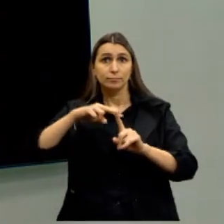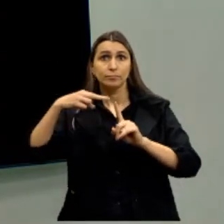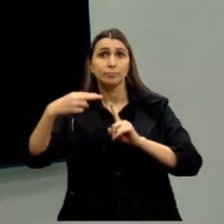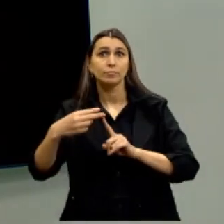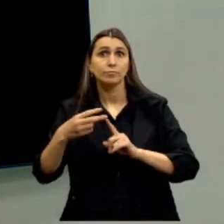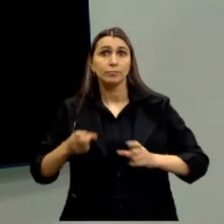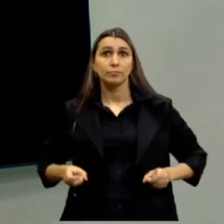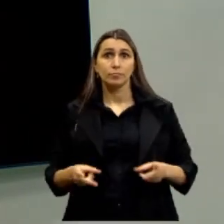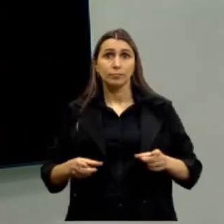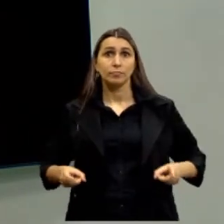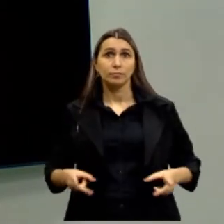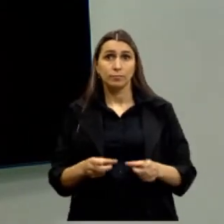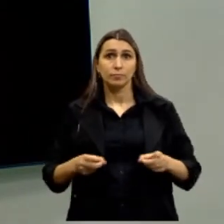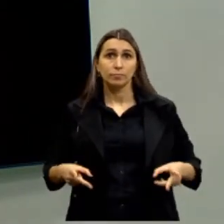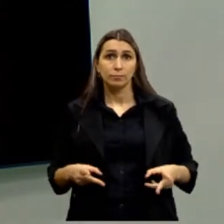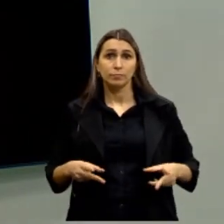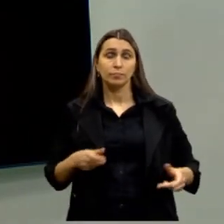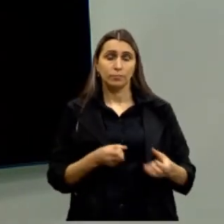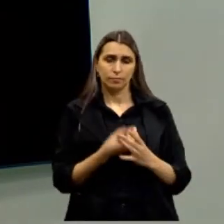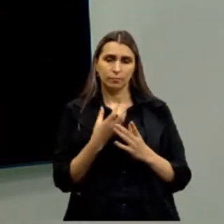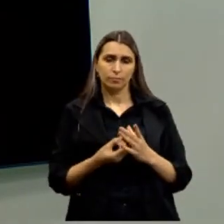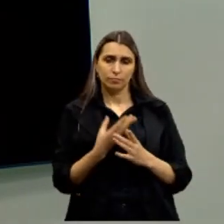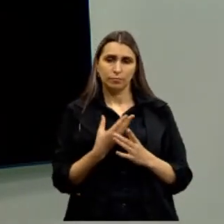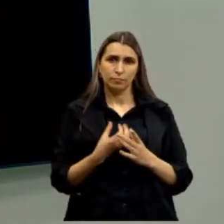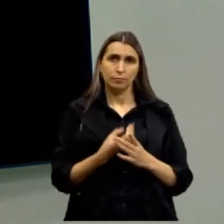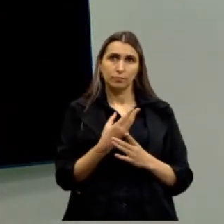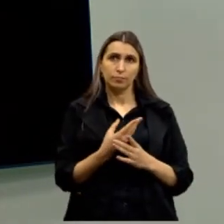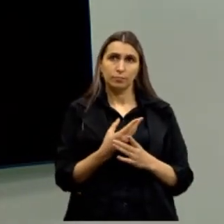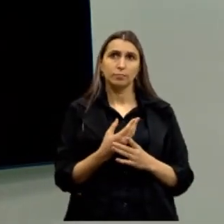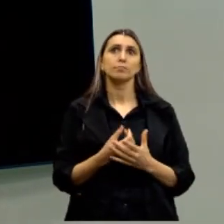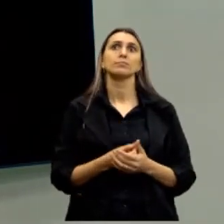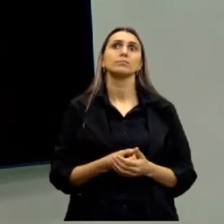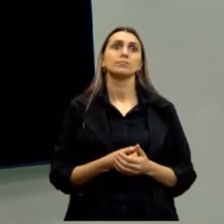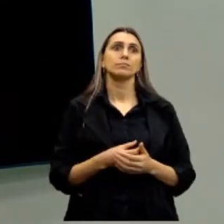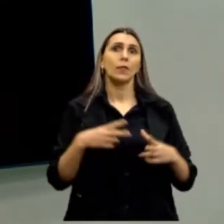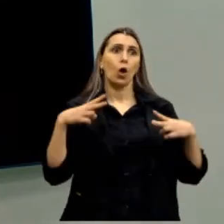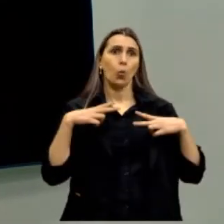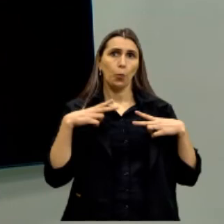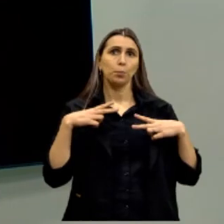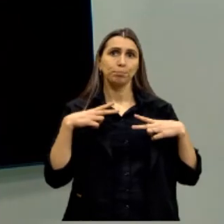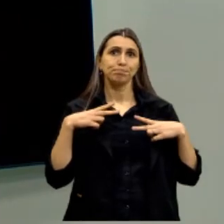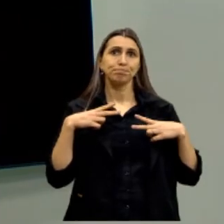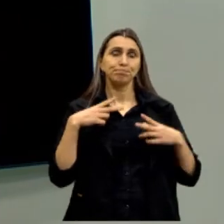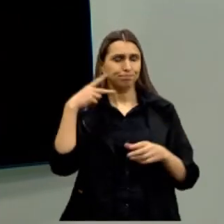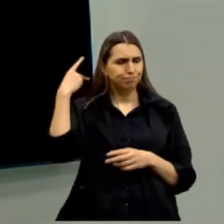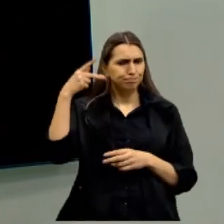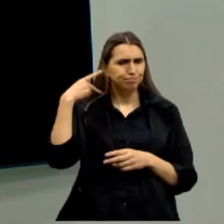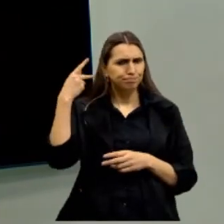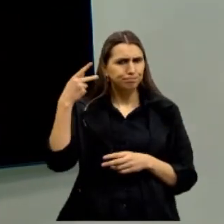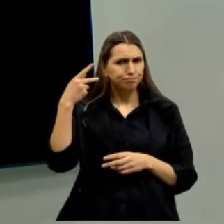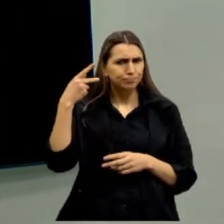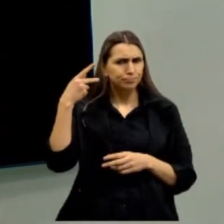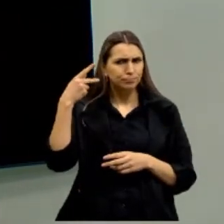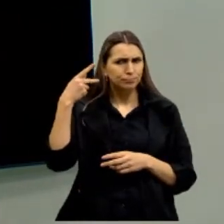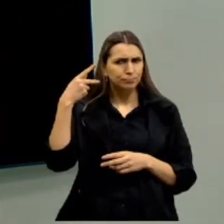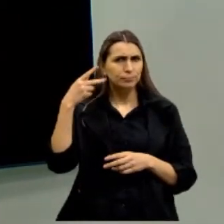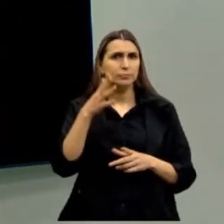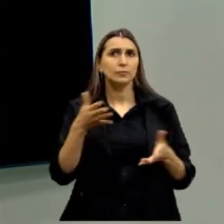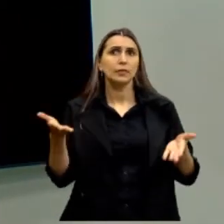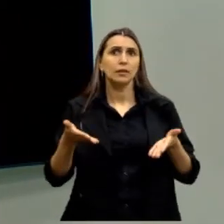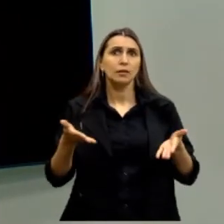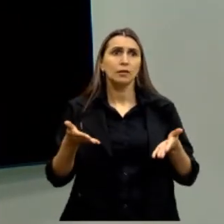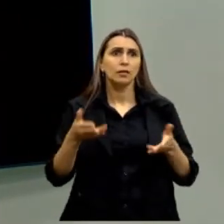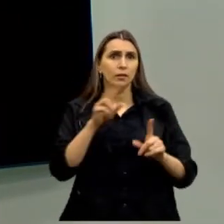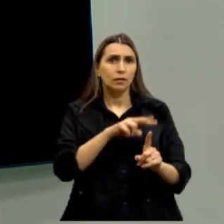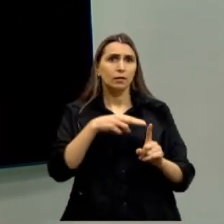do consumo e da produção, restrito a um grupo privado. Então, a política na atualidade, na